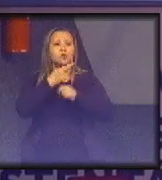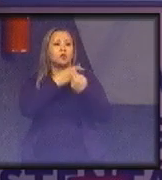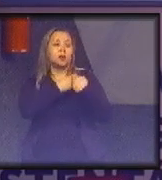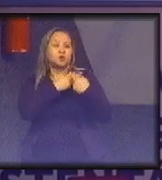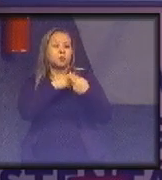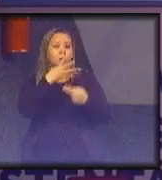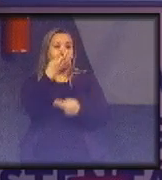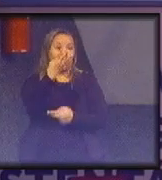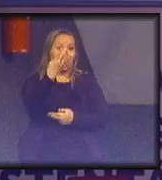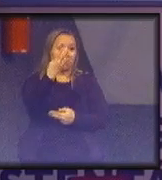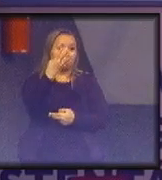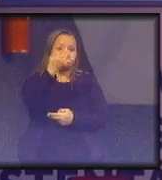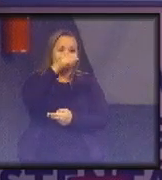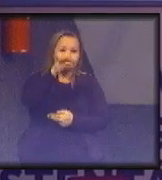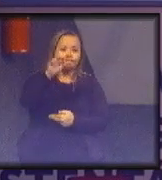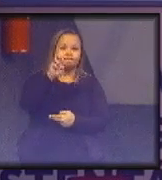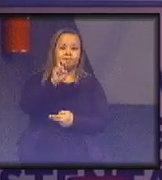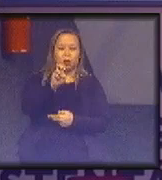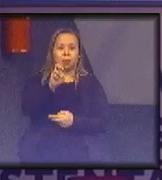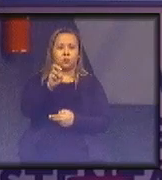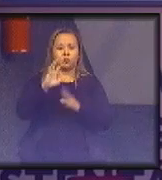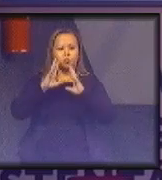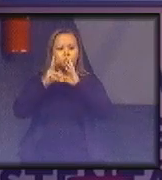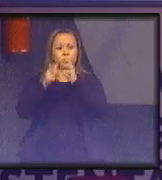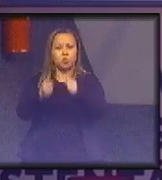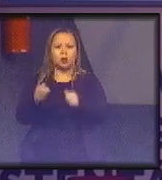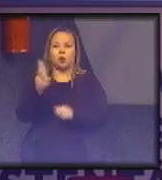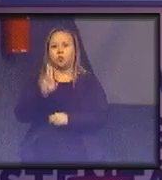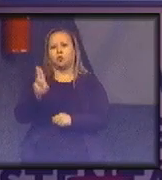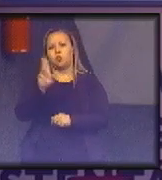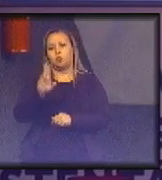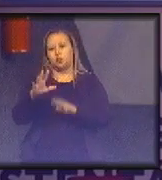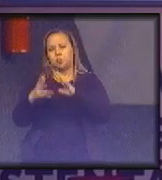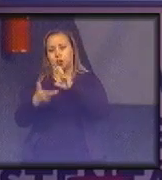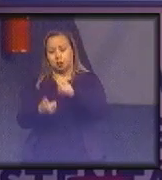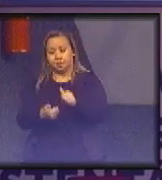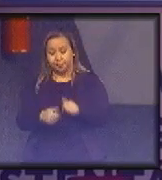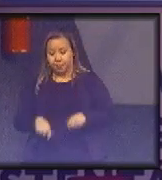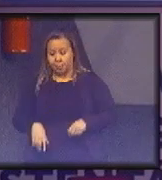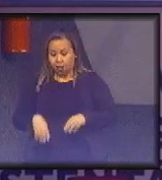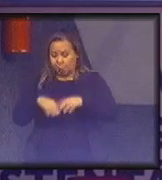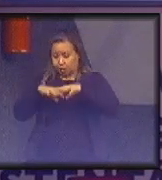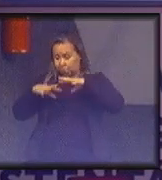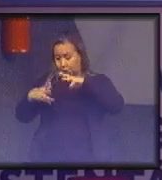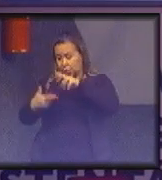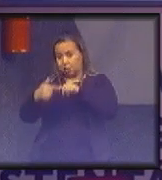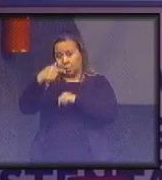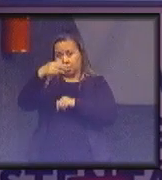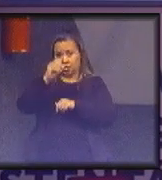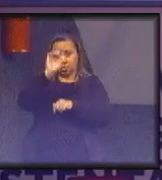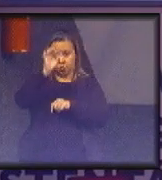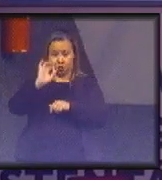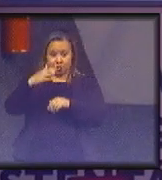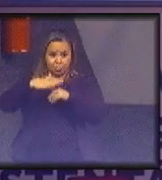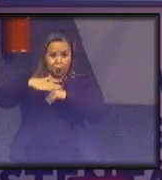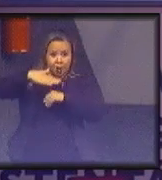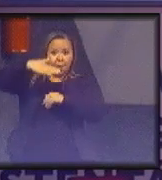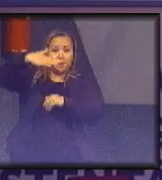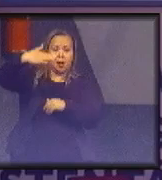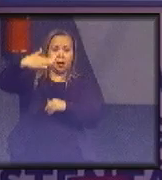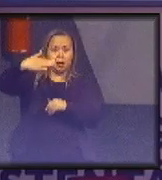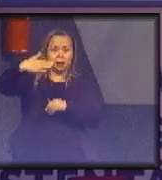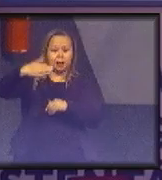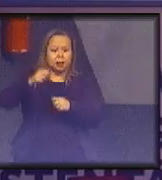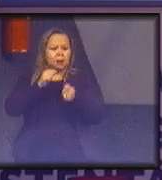4 quintos do total do consumo na terra. E a terra, nesse 70% a mais que ela está